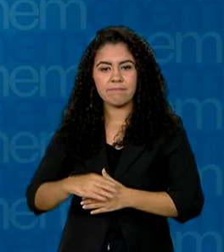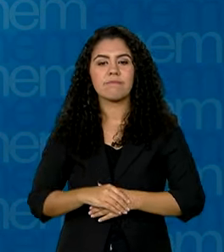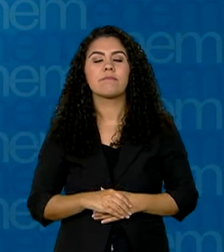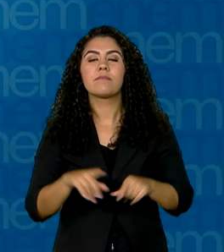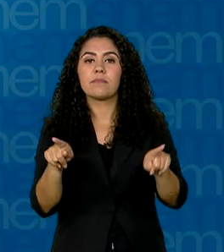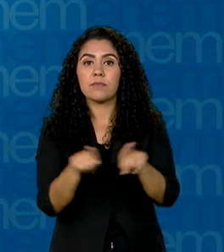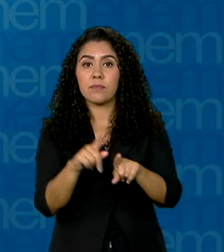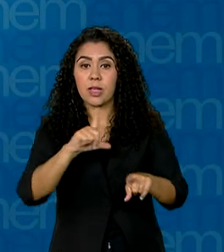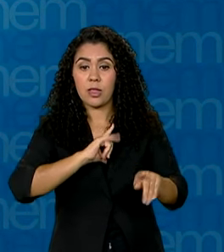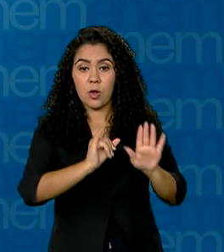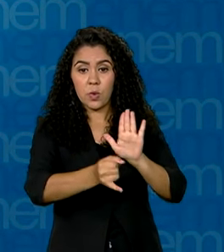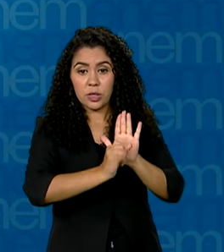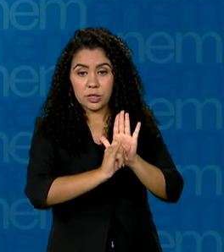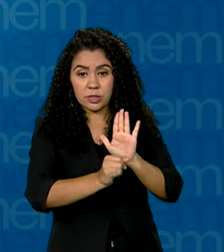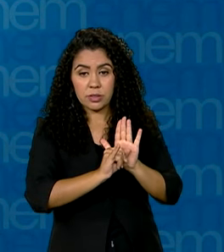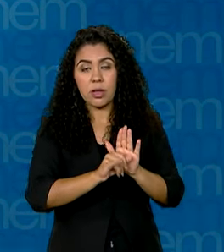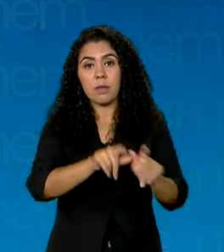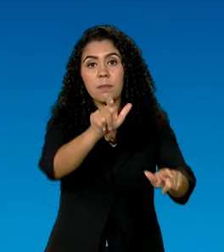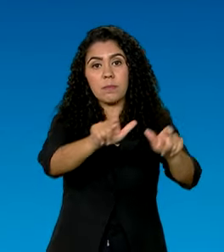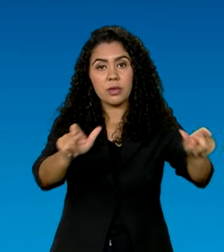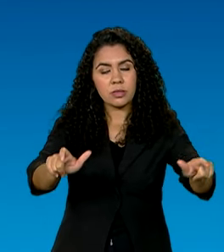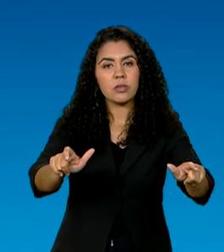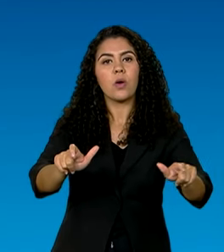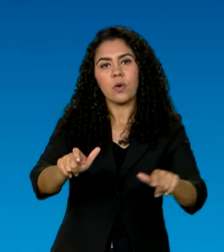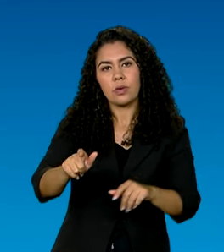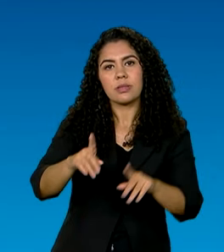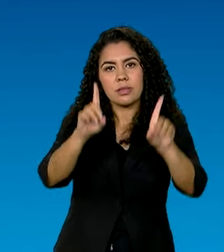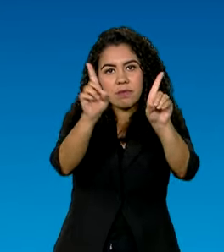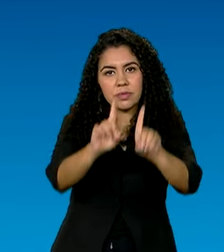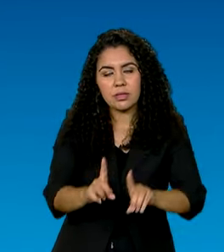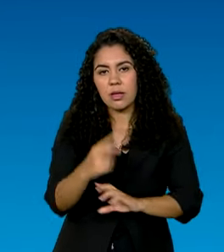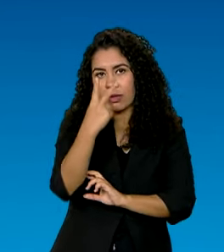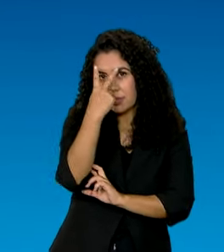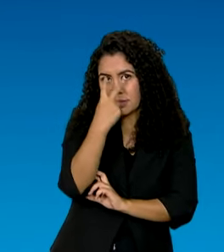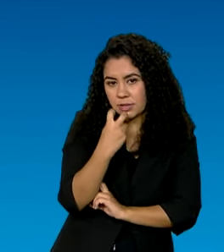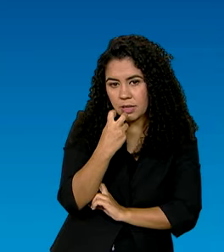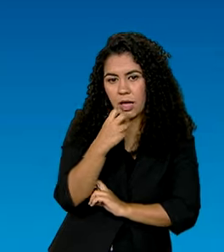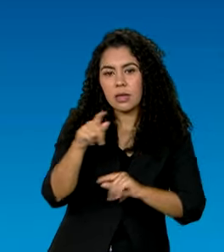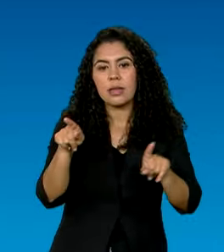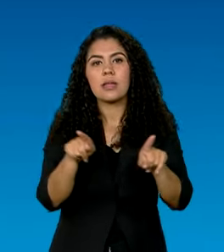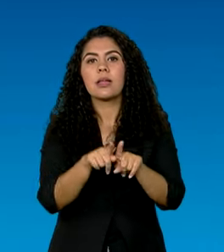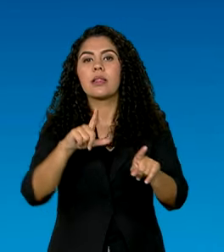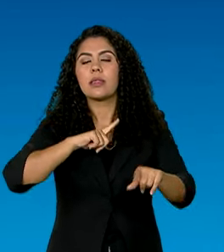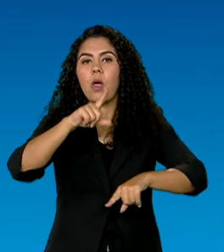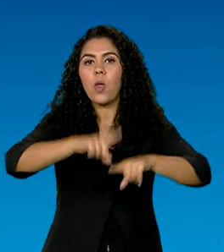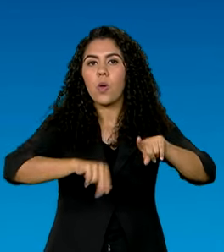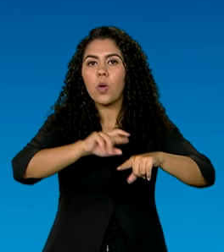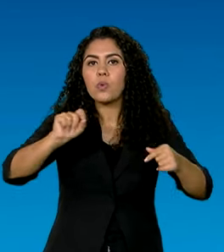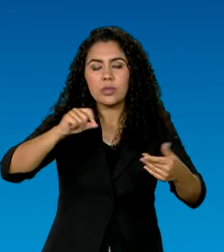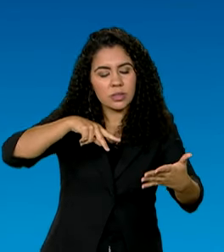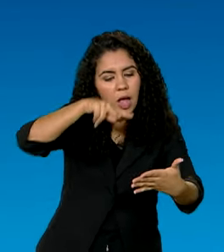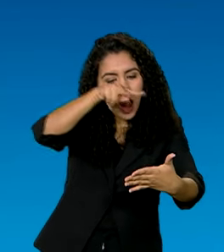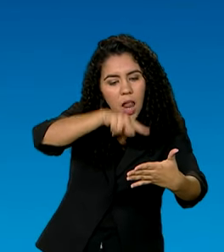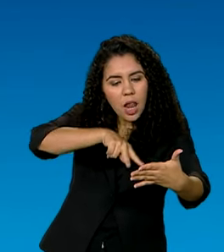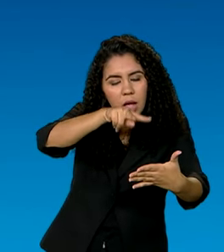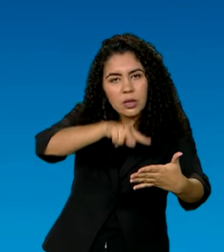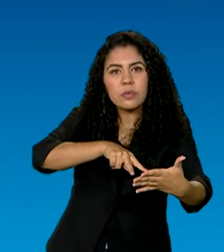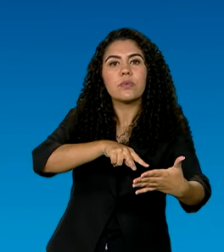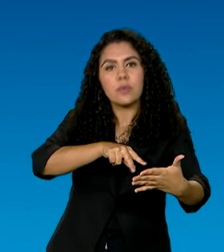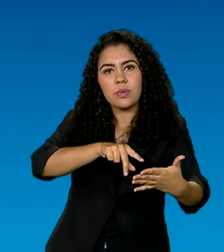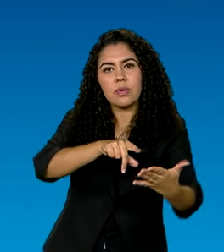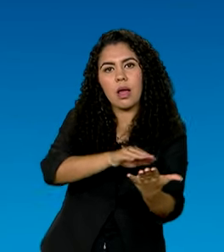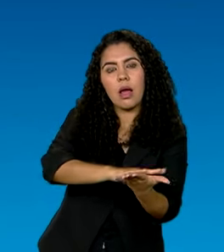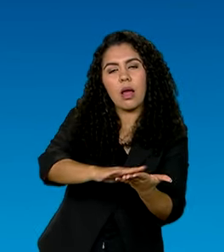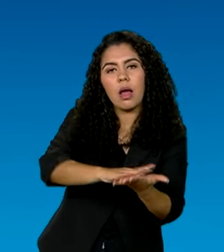também o edital para pessoas com deficiência visual com recurso de leitura de tela. O conteúdo faz parte das